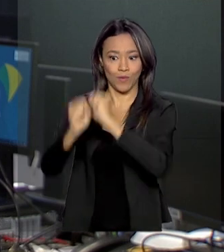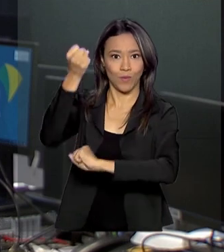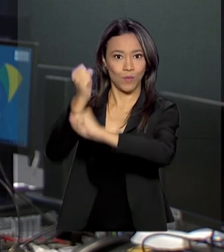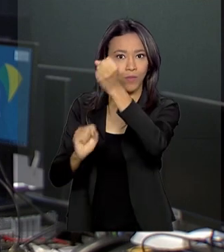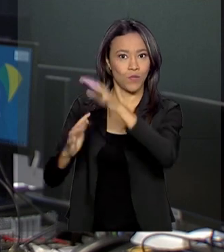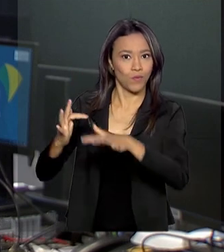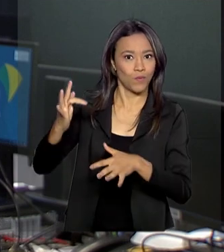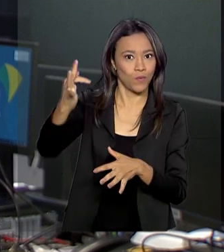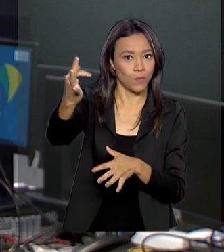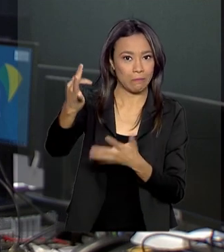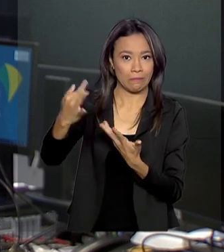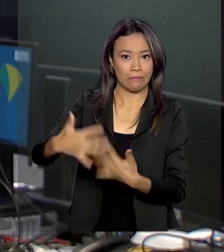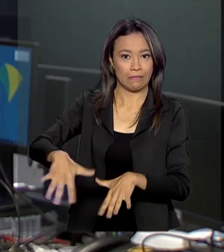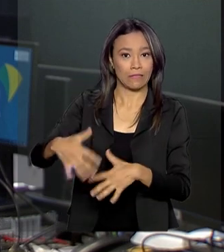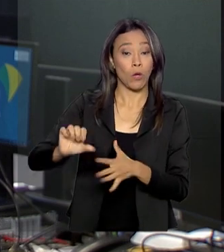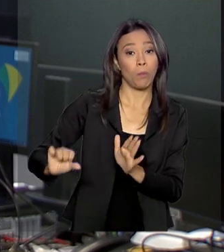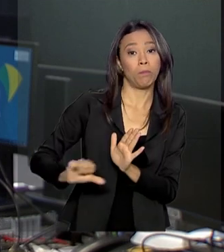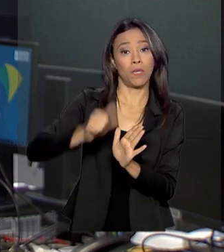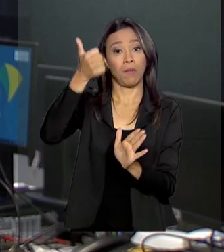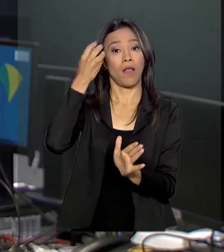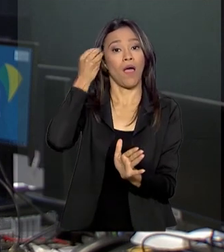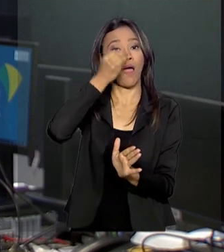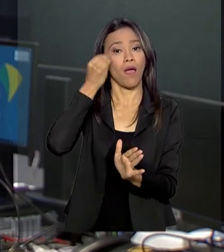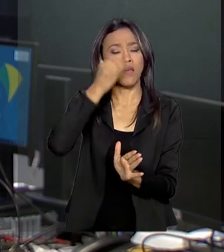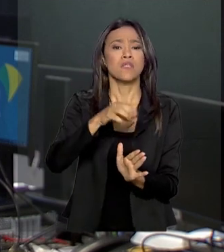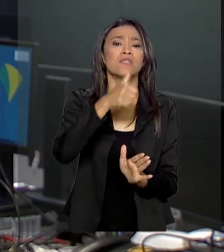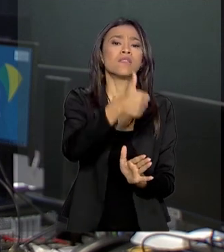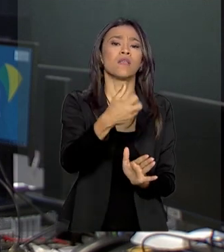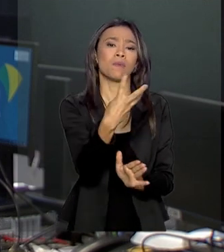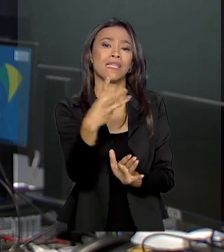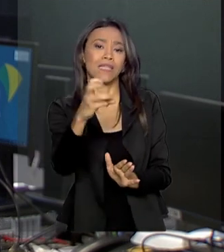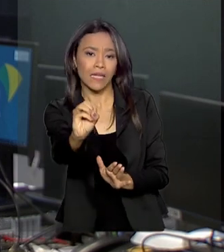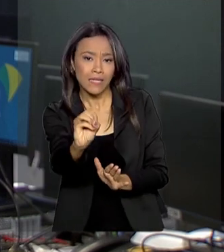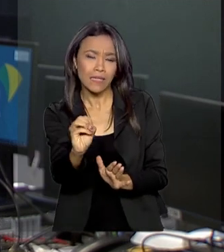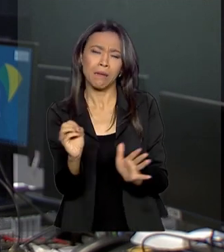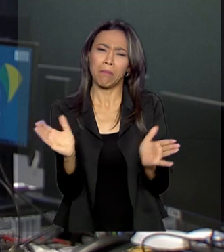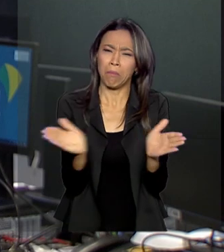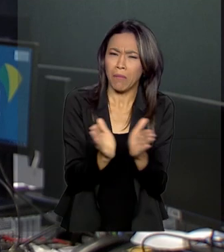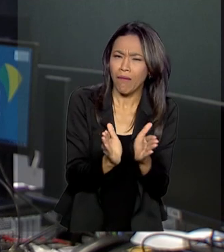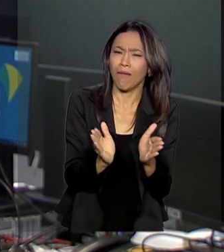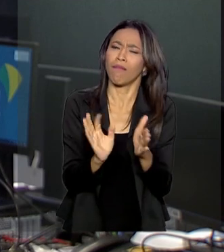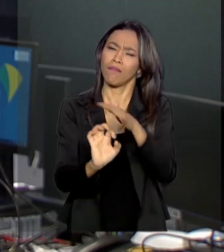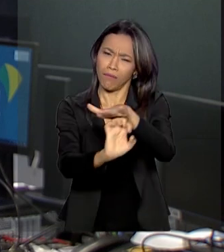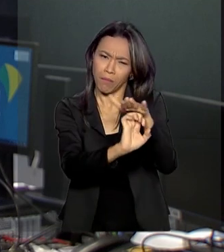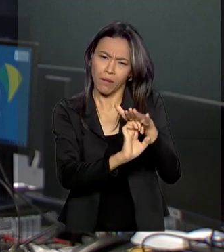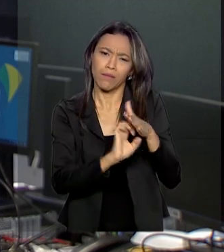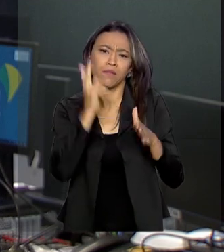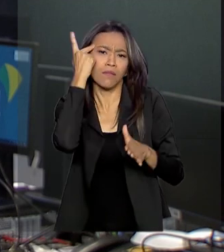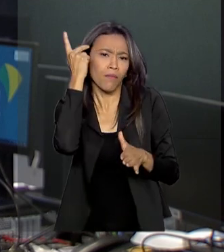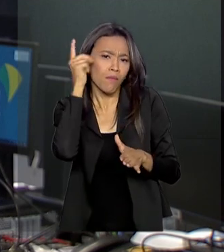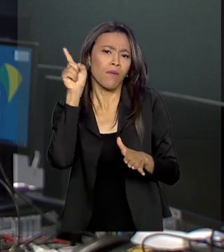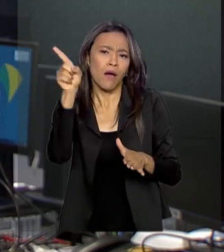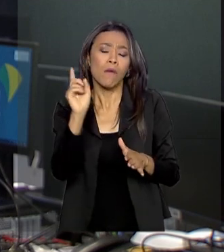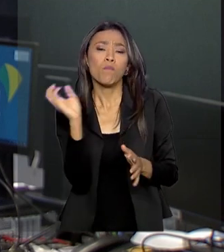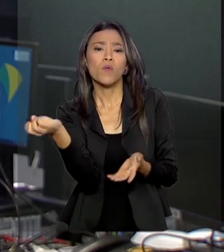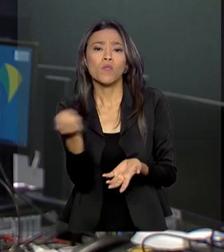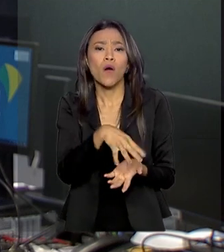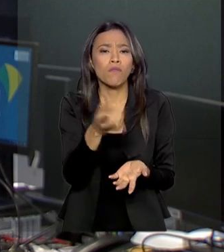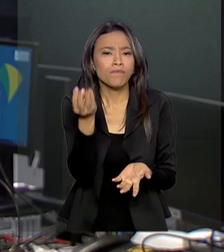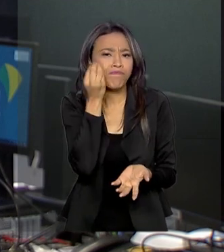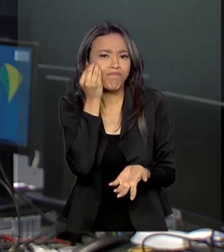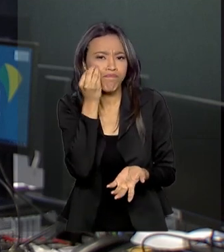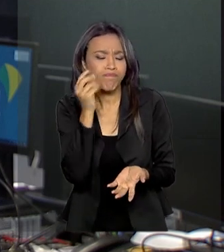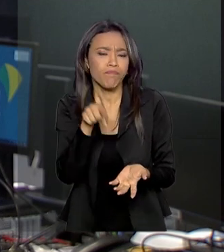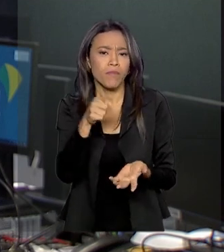O programa piloto será desenvolvido com 130 pequenas e médias empresas paulistas, que vão testar uma nova abordagem de